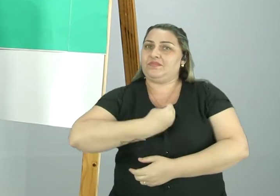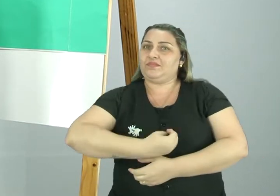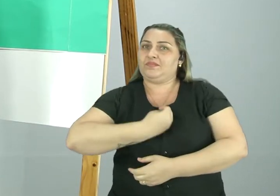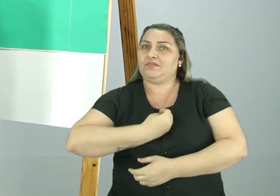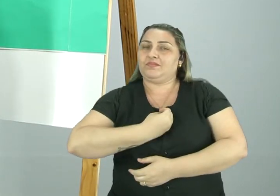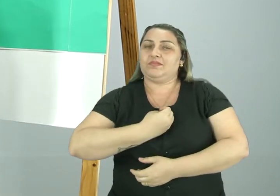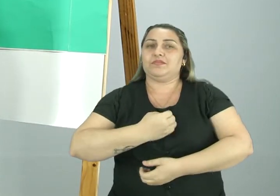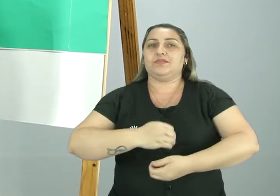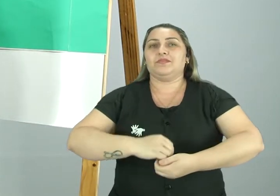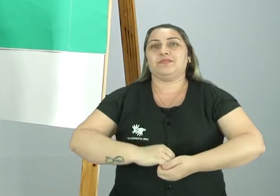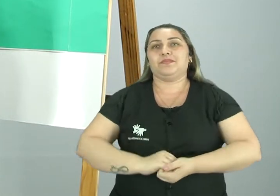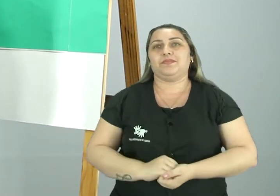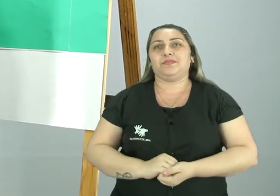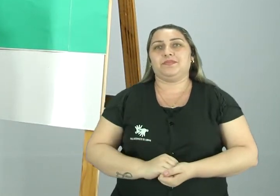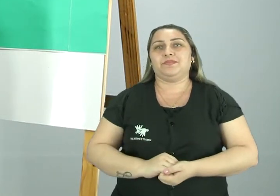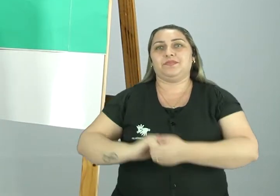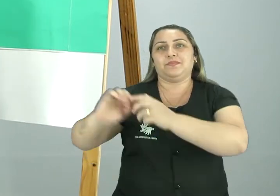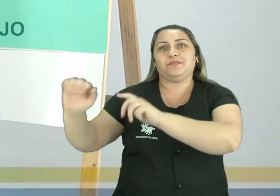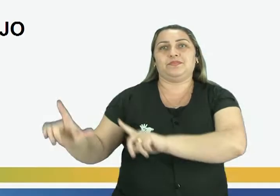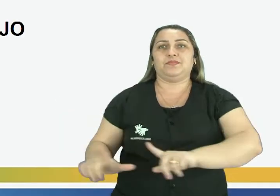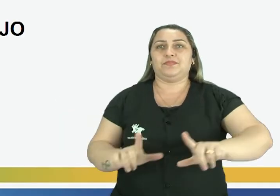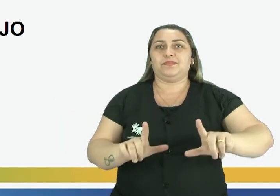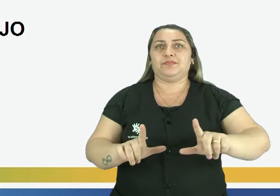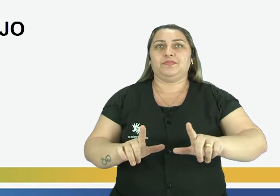Vamos lá, acompanhe aí na telinha.